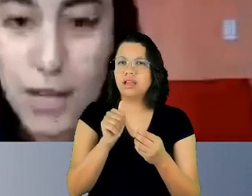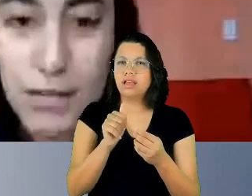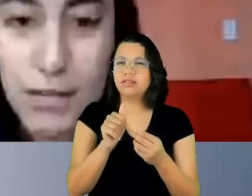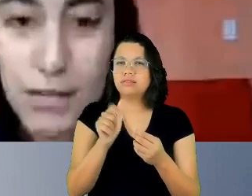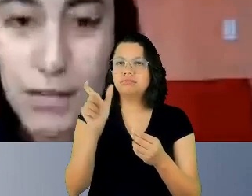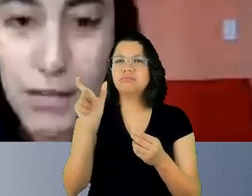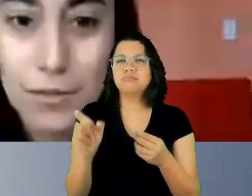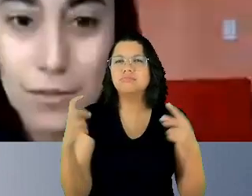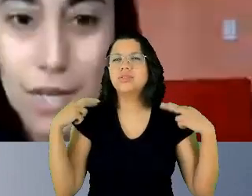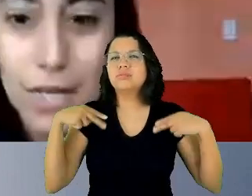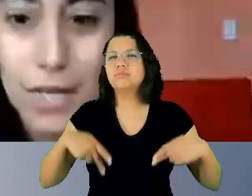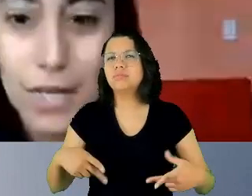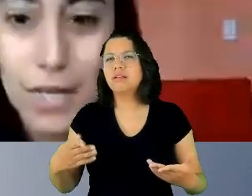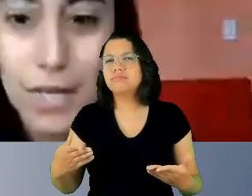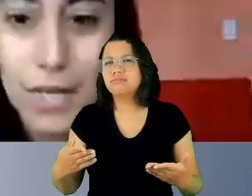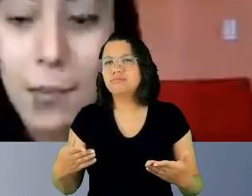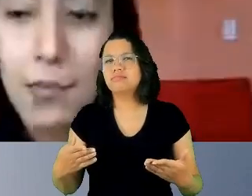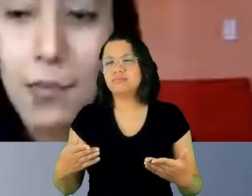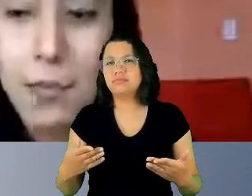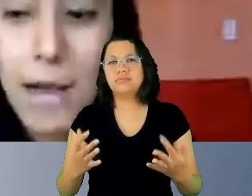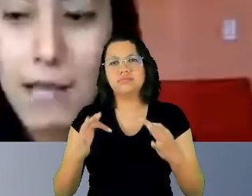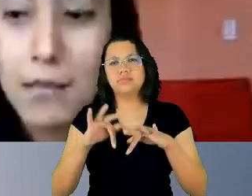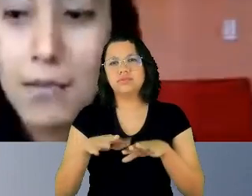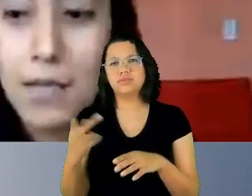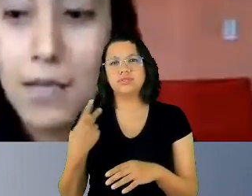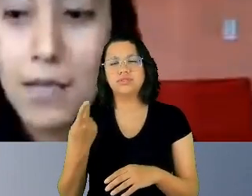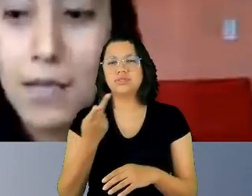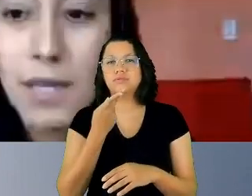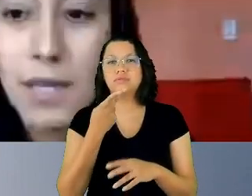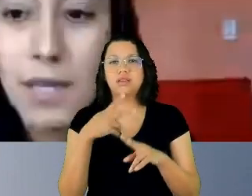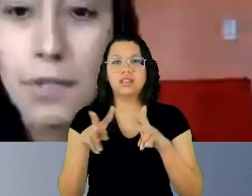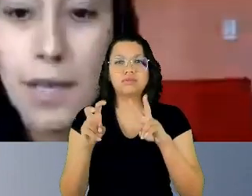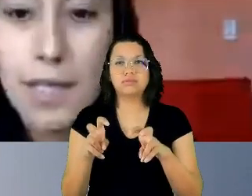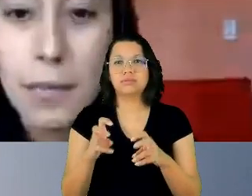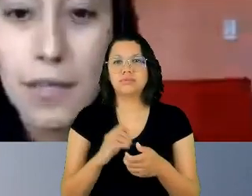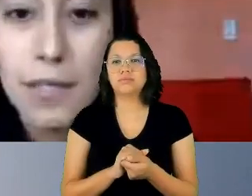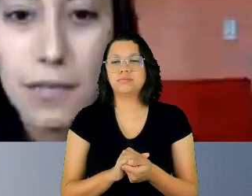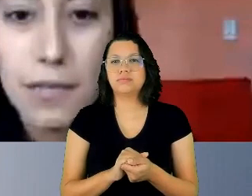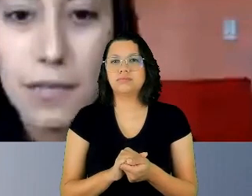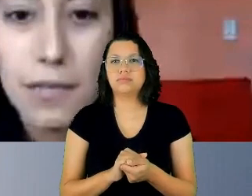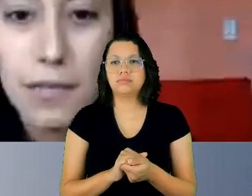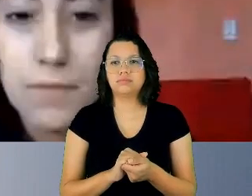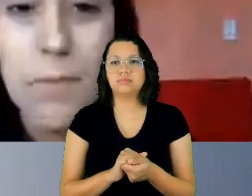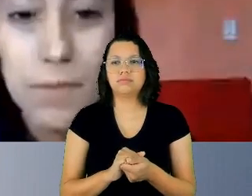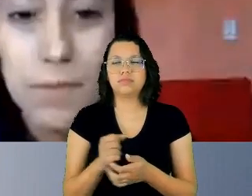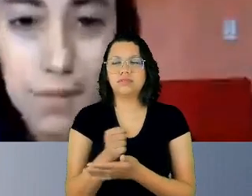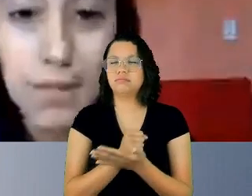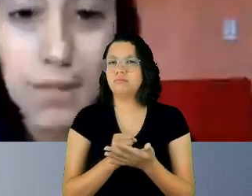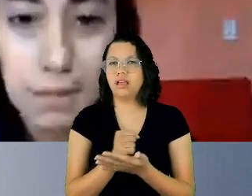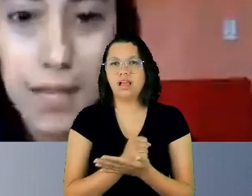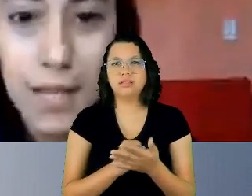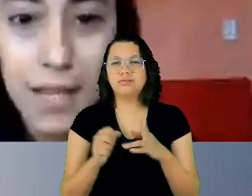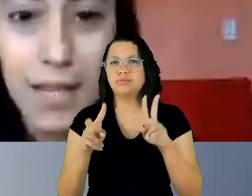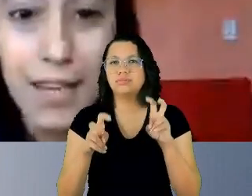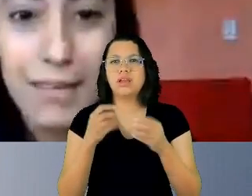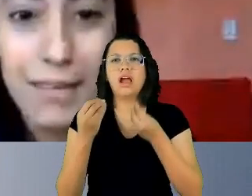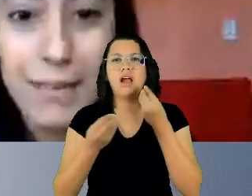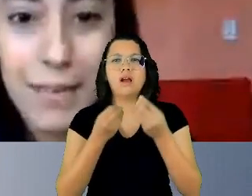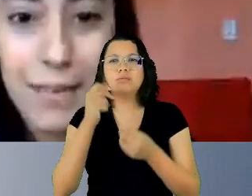gente tem falado sobre algo muito básico que é como as mulheres podem ser vistas como um ser humano.